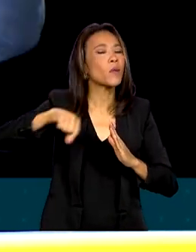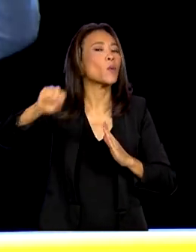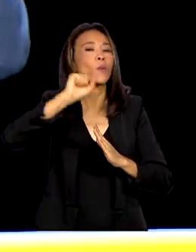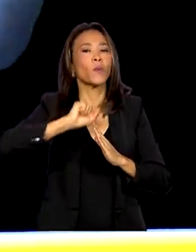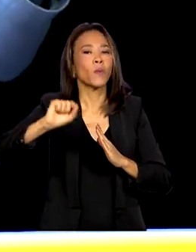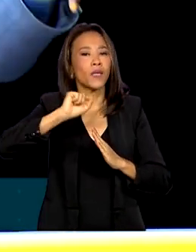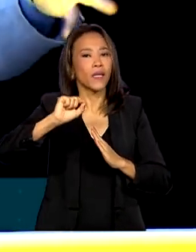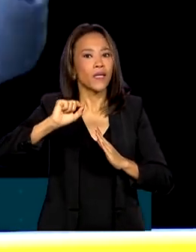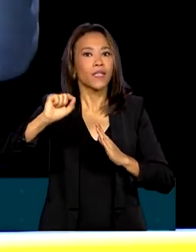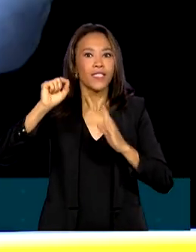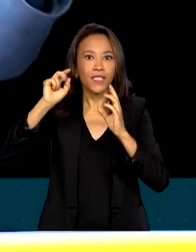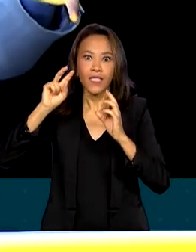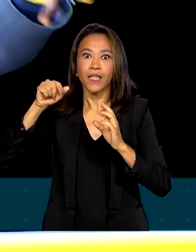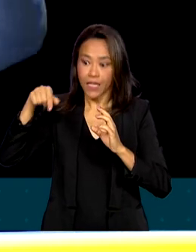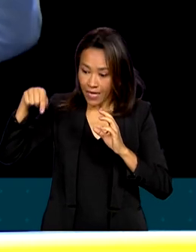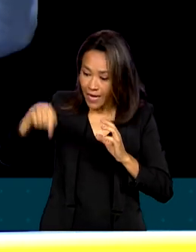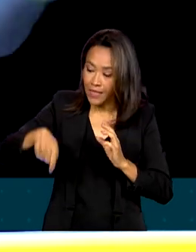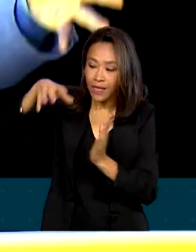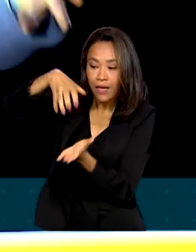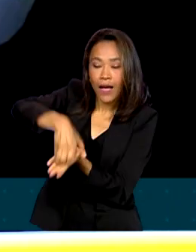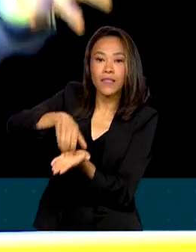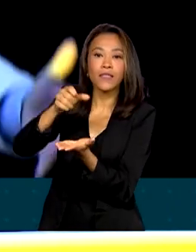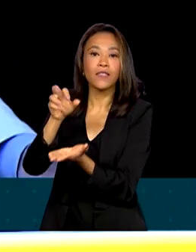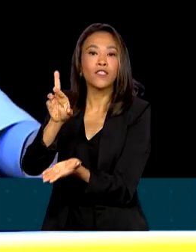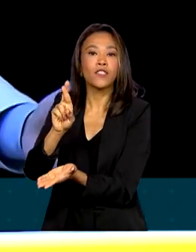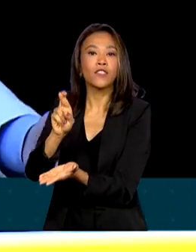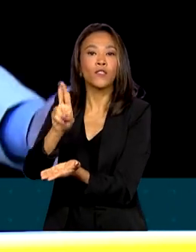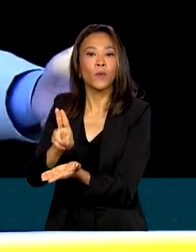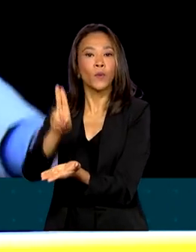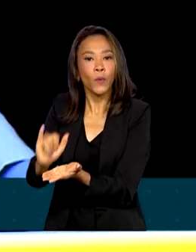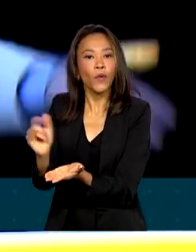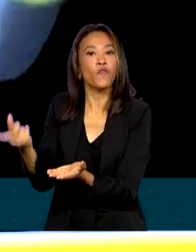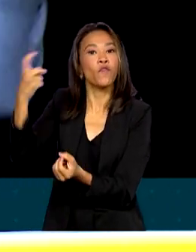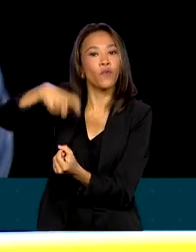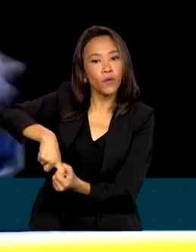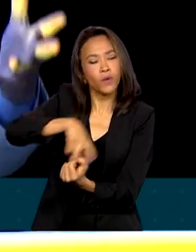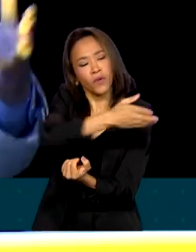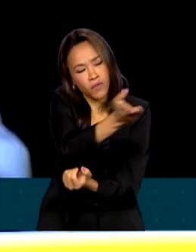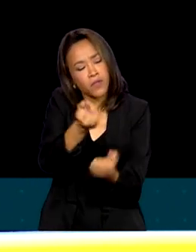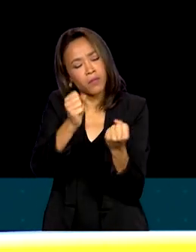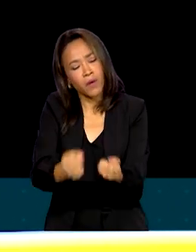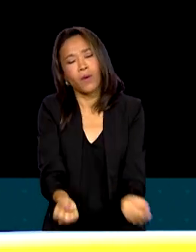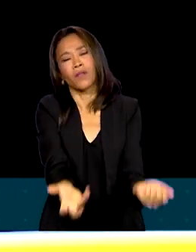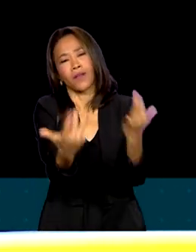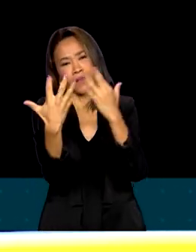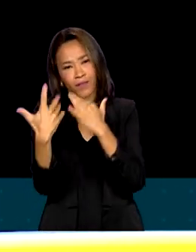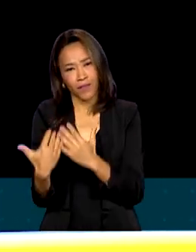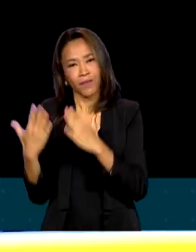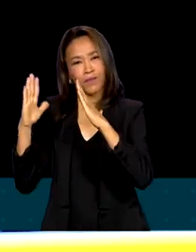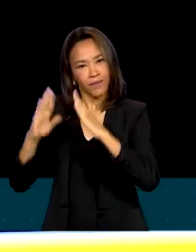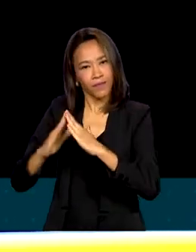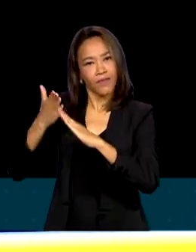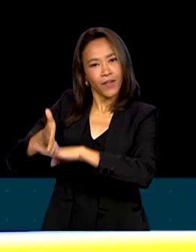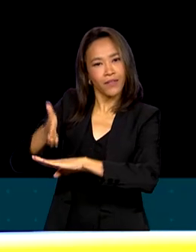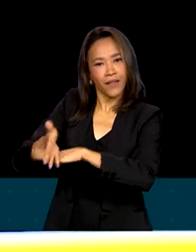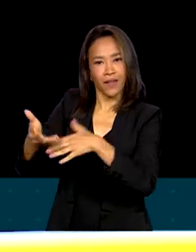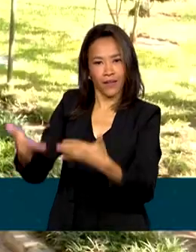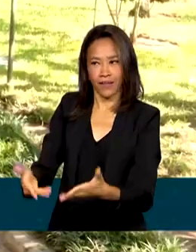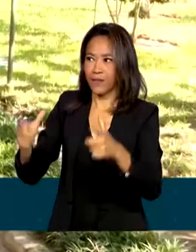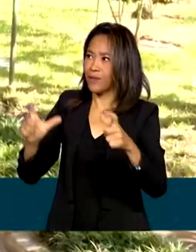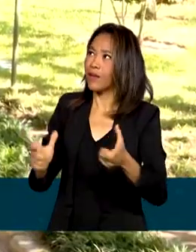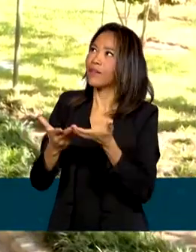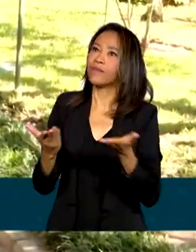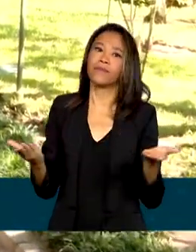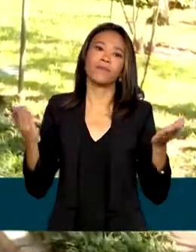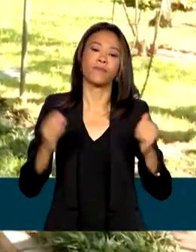essa visão de que a Casa de Rui Barbosa voltou e que vocês poderão e podem voltar também a essa casa e a esse espaço.